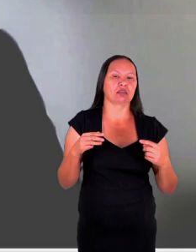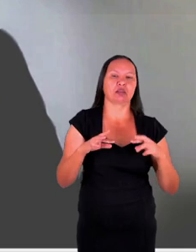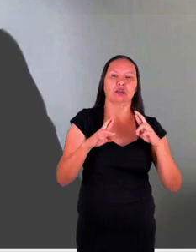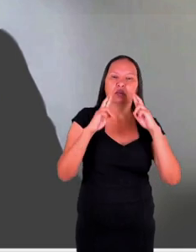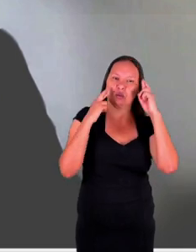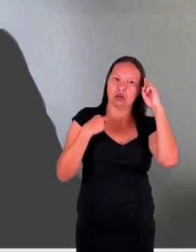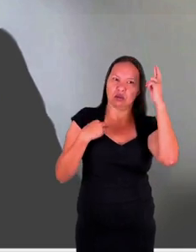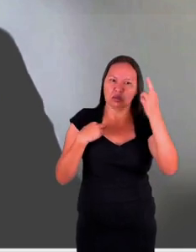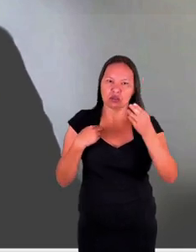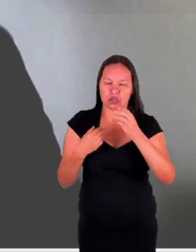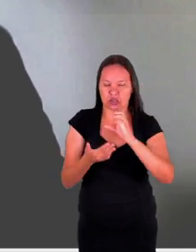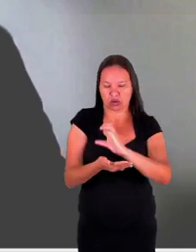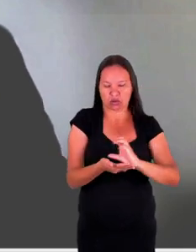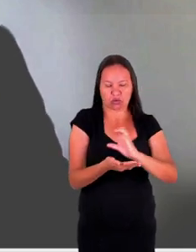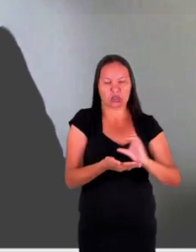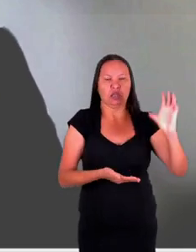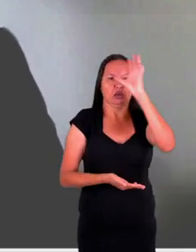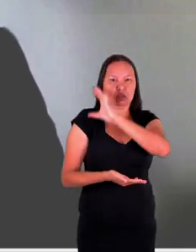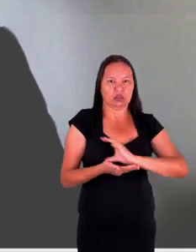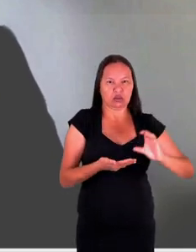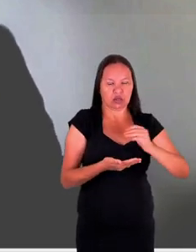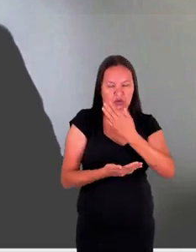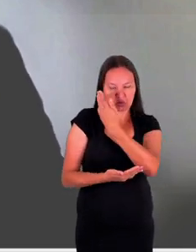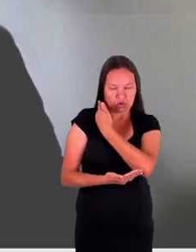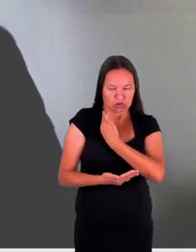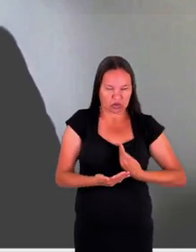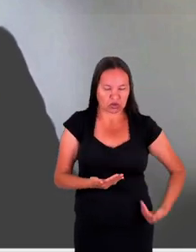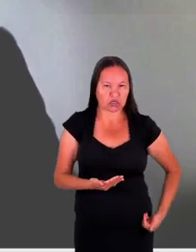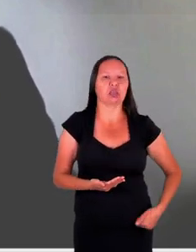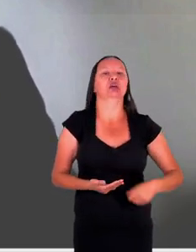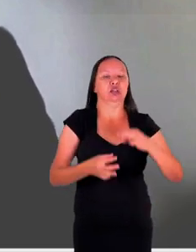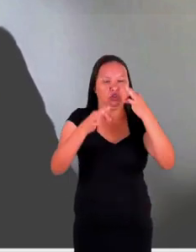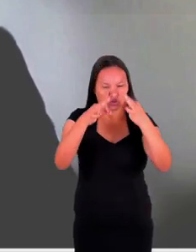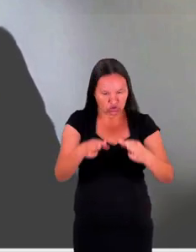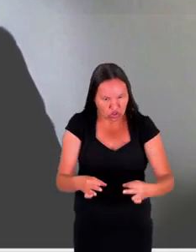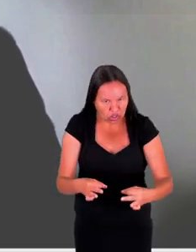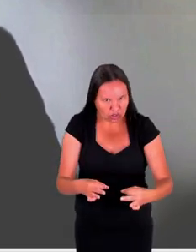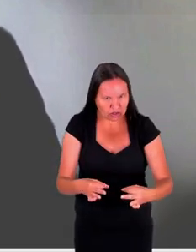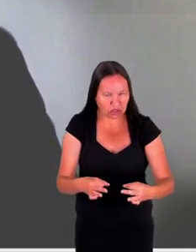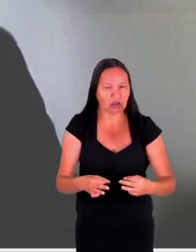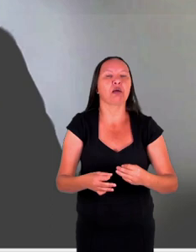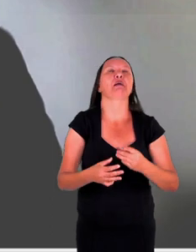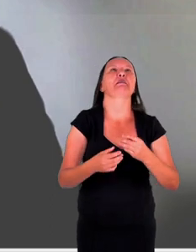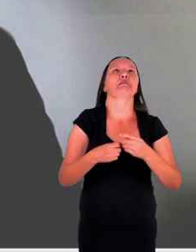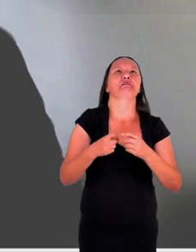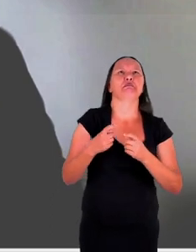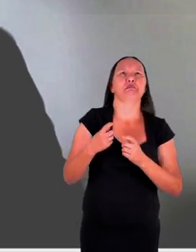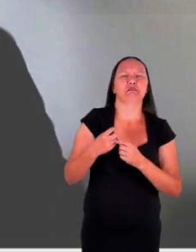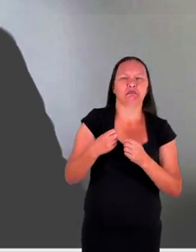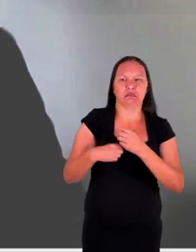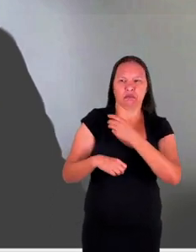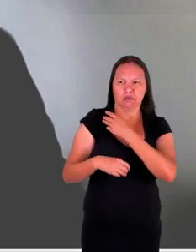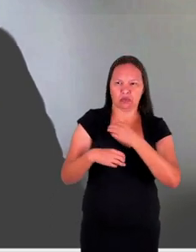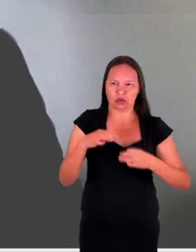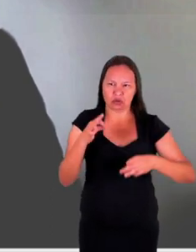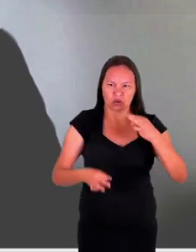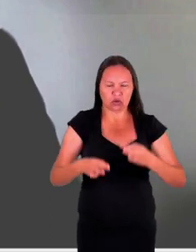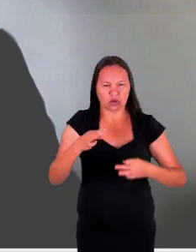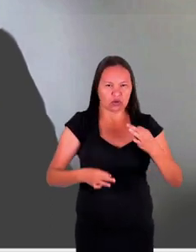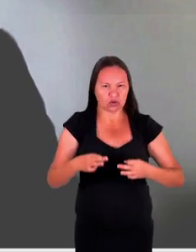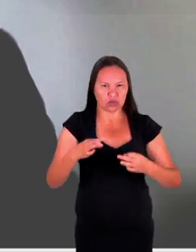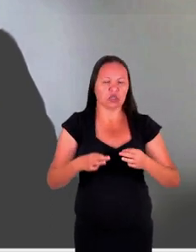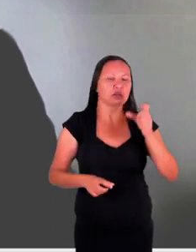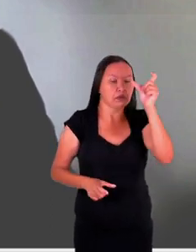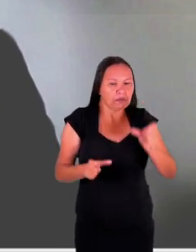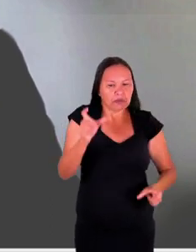do Conselho Nacional de Justiça, para definir uma política institucional do Poder Judiciário de atenção e apoio às vítimas de